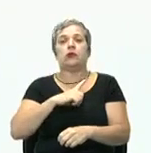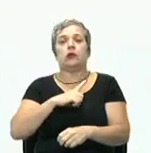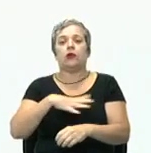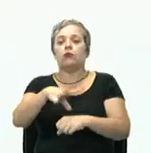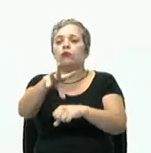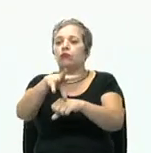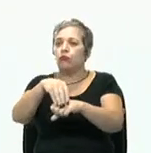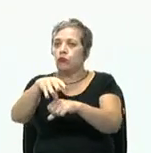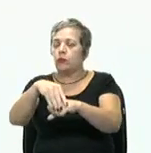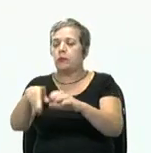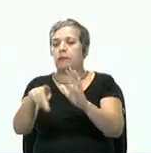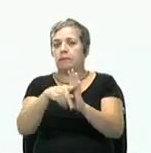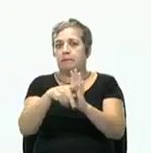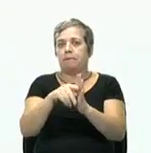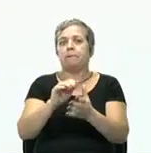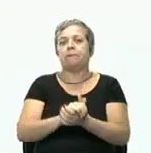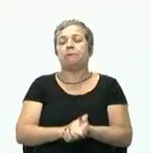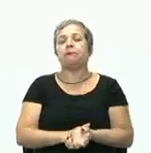conhecimento.